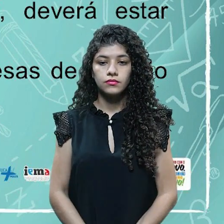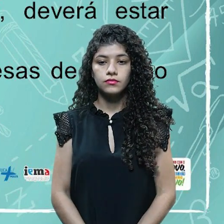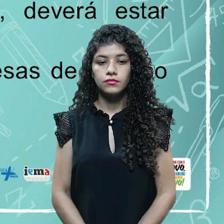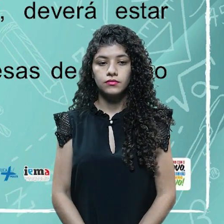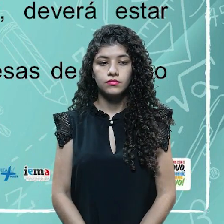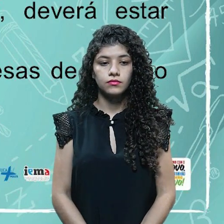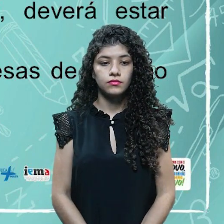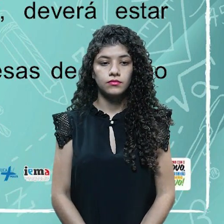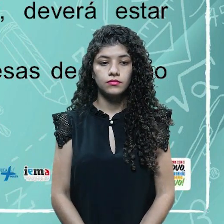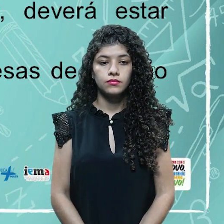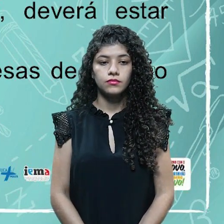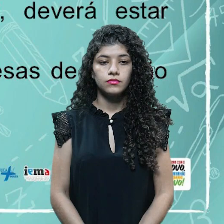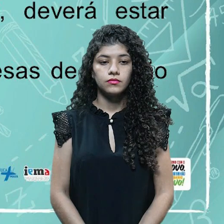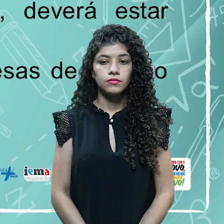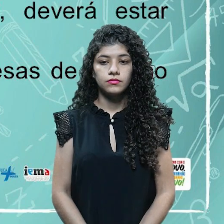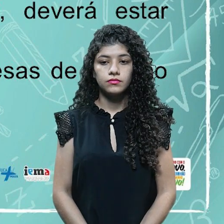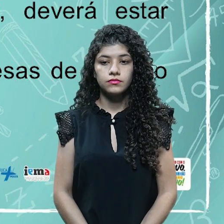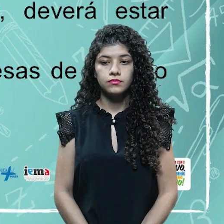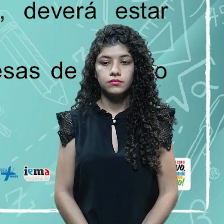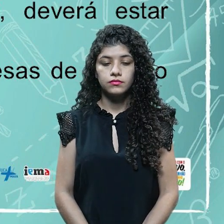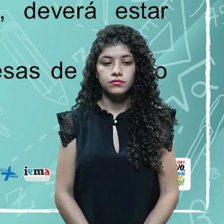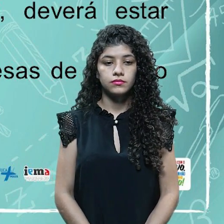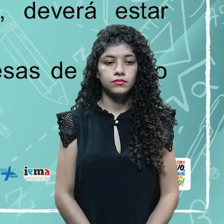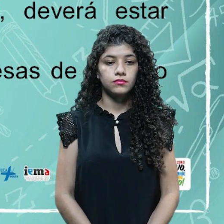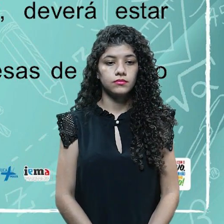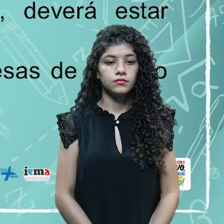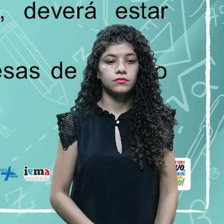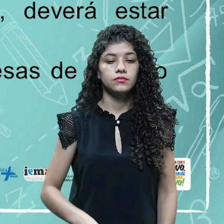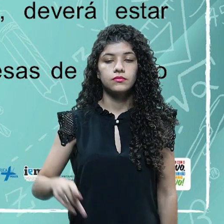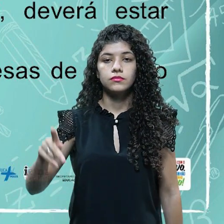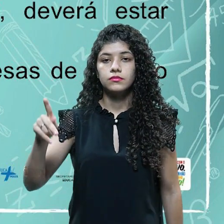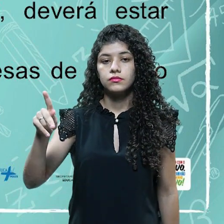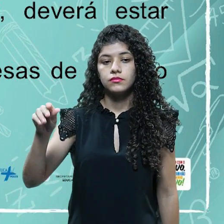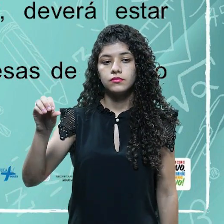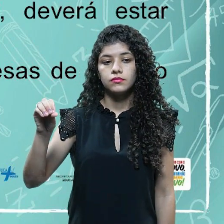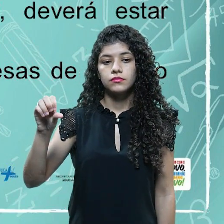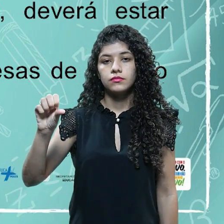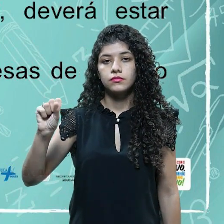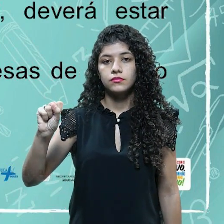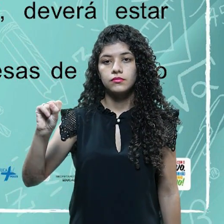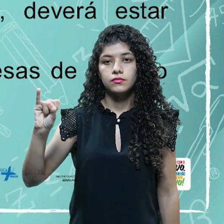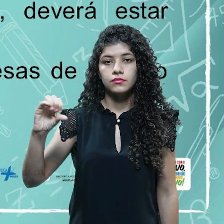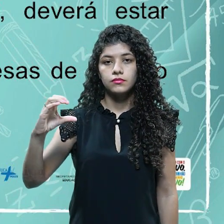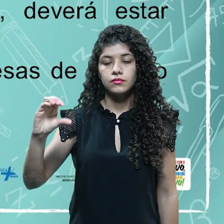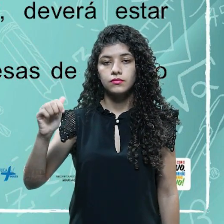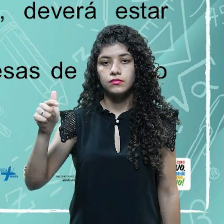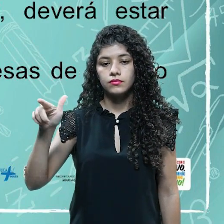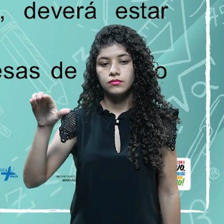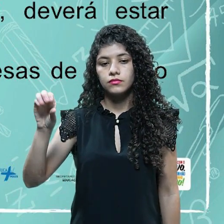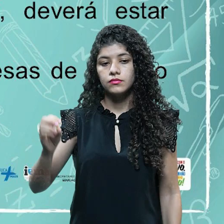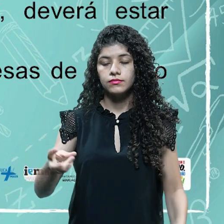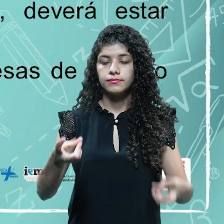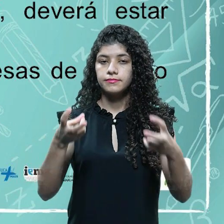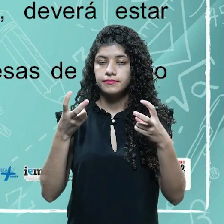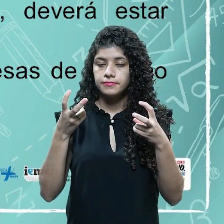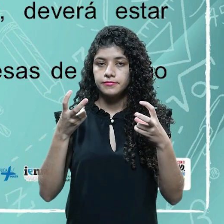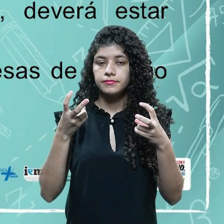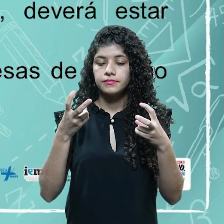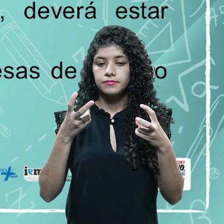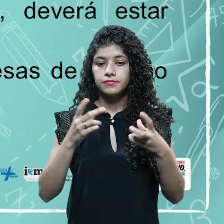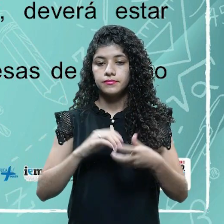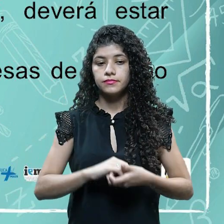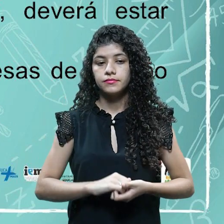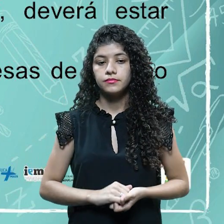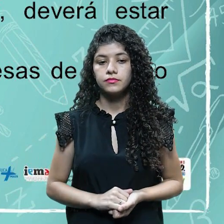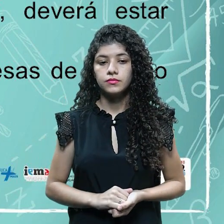Então, segundo o A posição. Então, a gente tem que observar a posição da bandeira em determinado evento. Quando conduzida